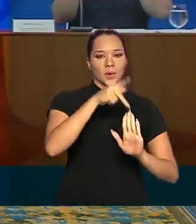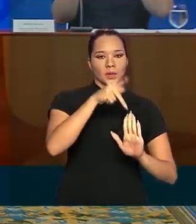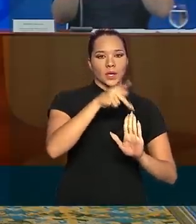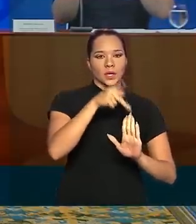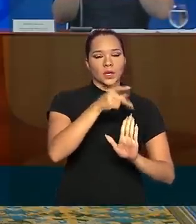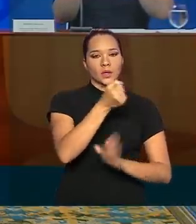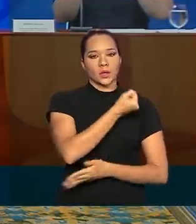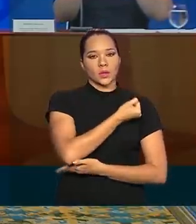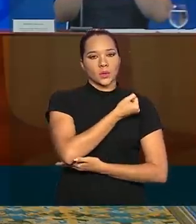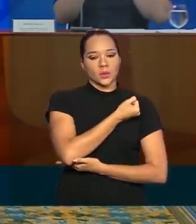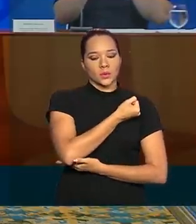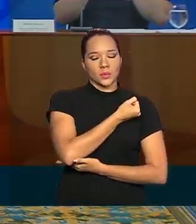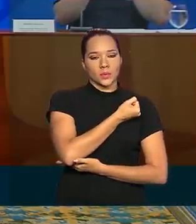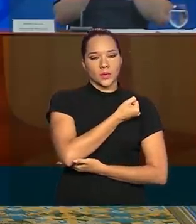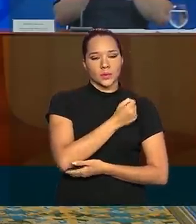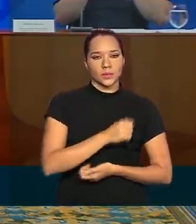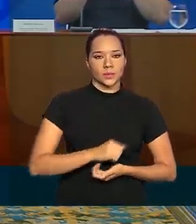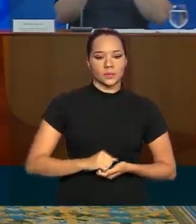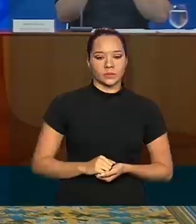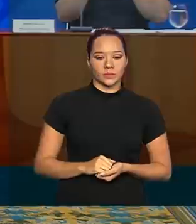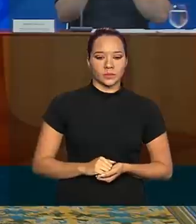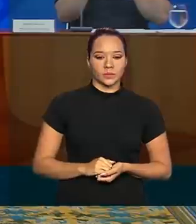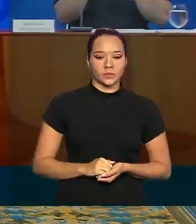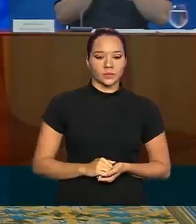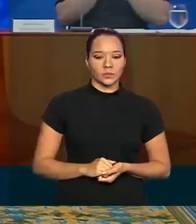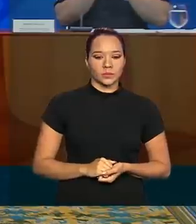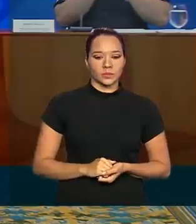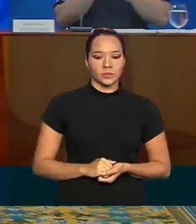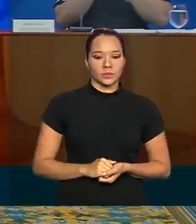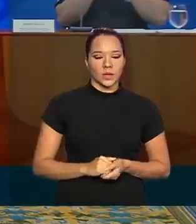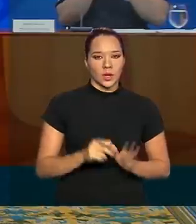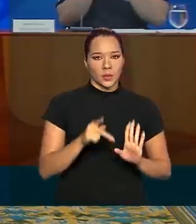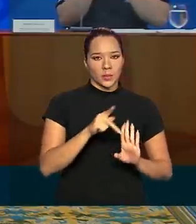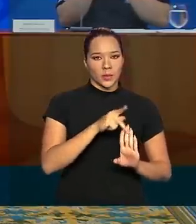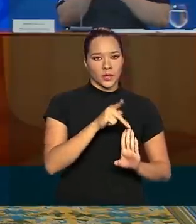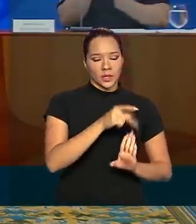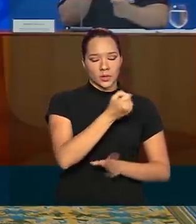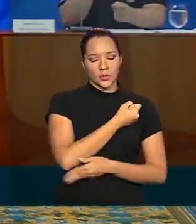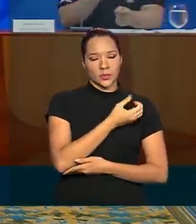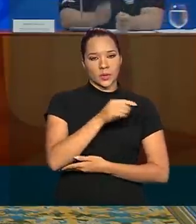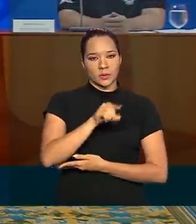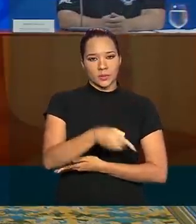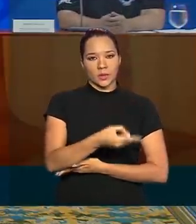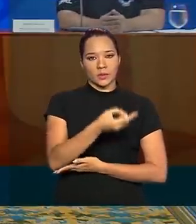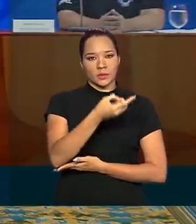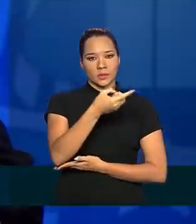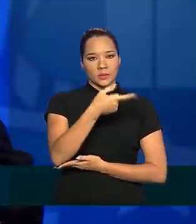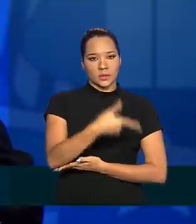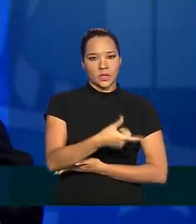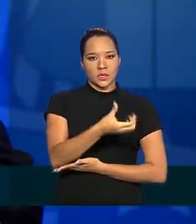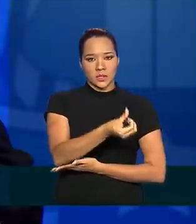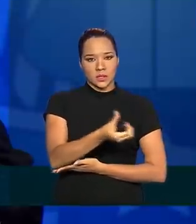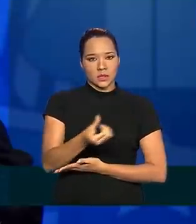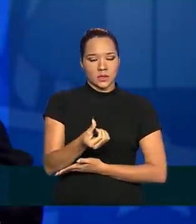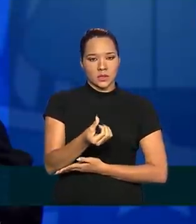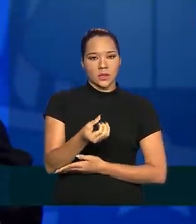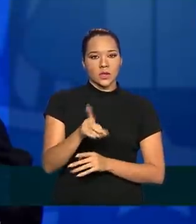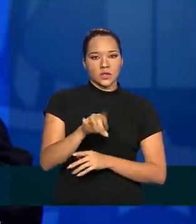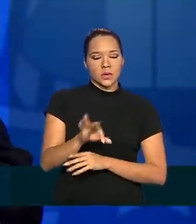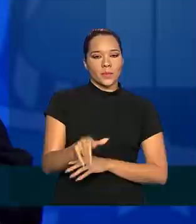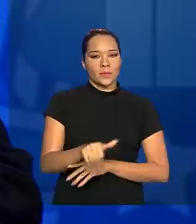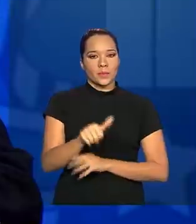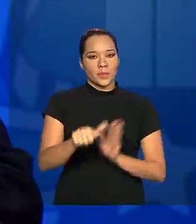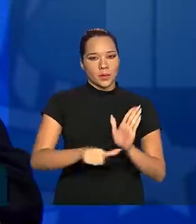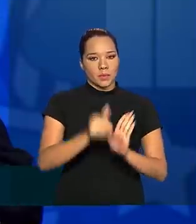1666, de 1º de julho,